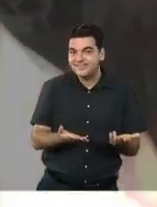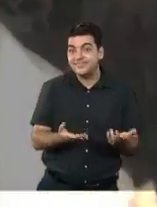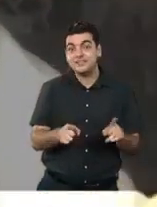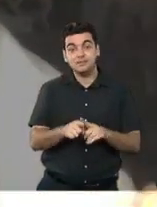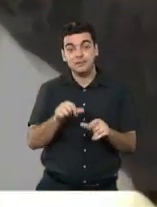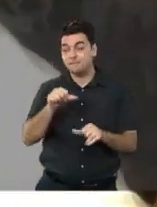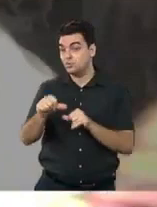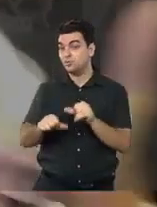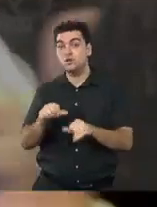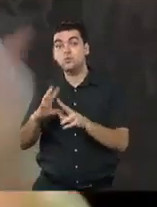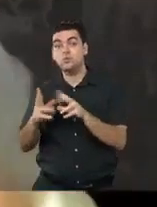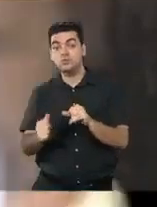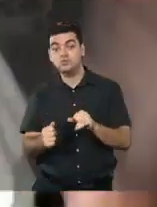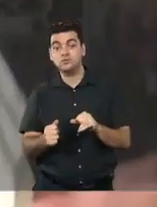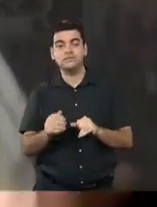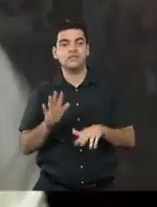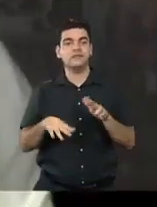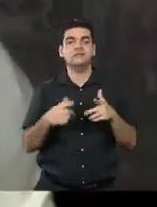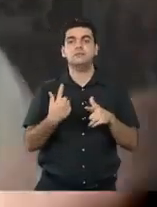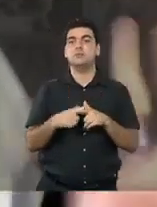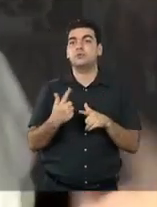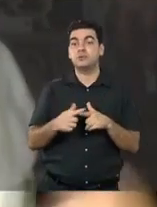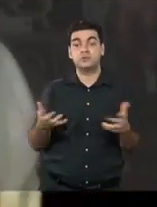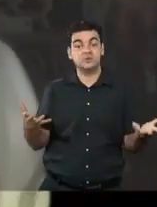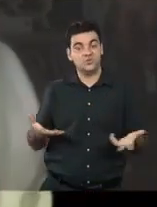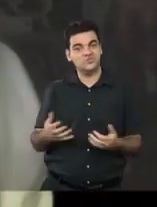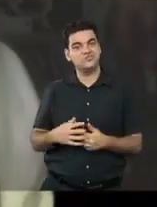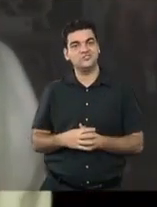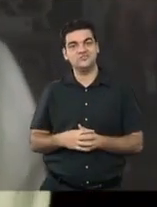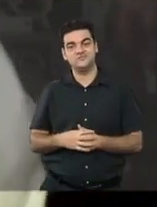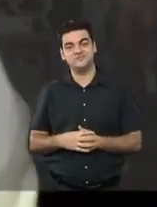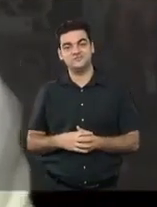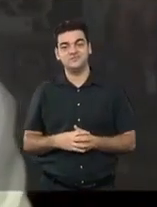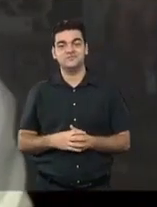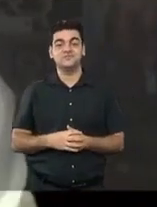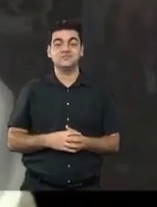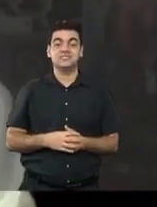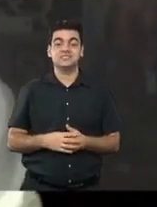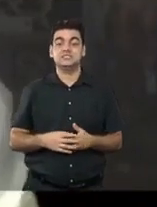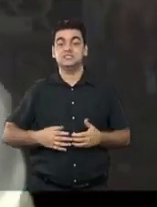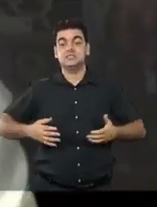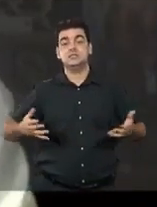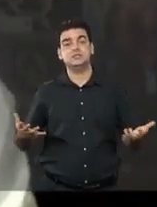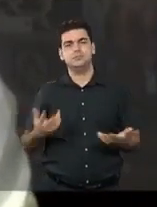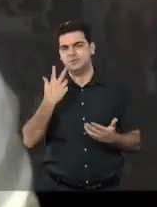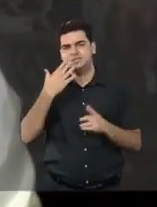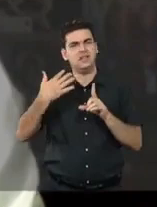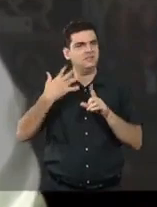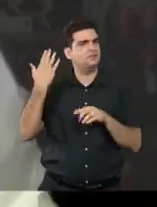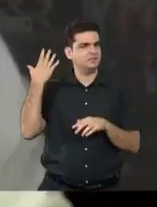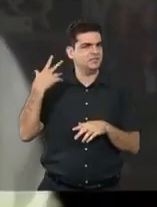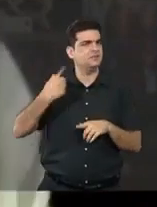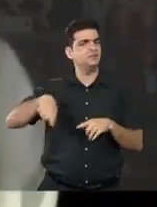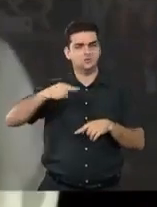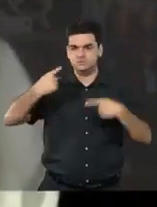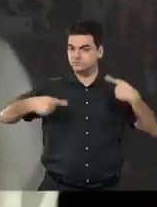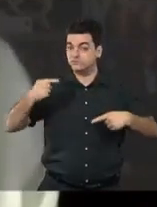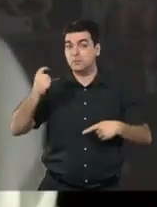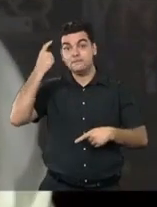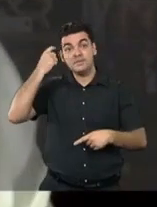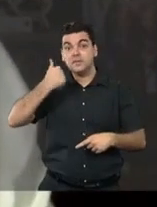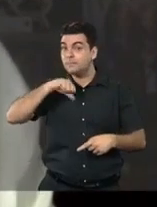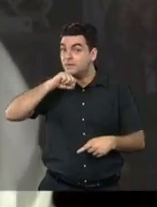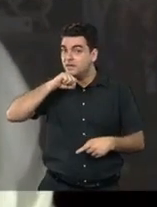transformar diante de um caos como esse que a gente vive. A gente falou sobre isso, Luísa, Duda e Joênia na live passada, e uma mãe